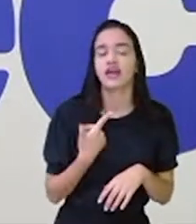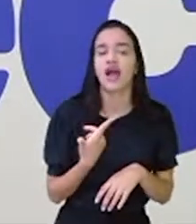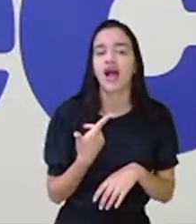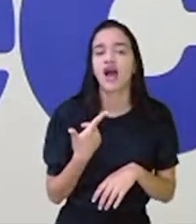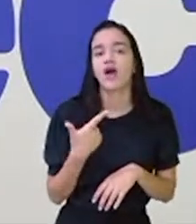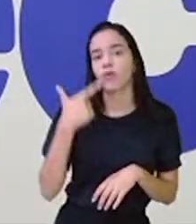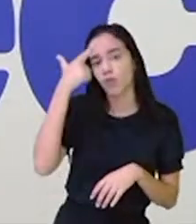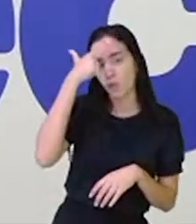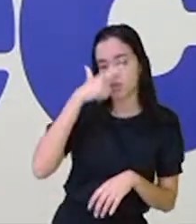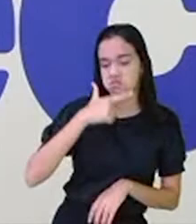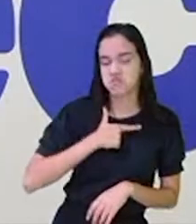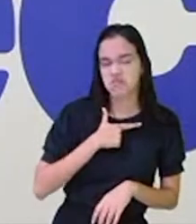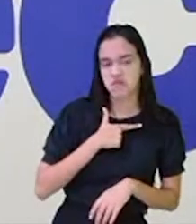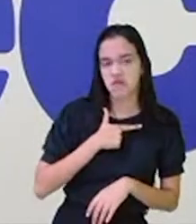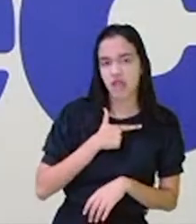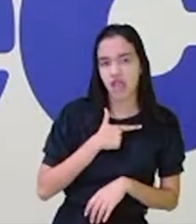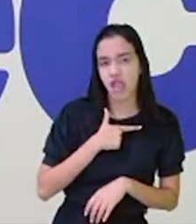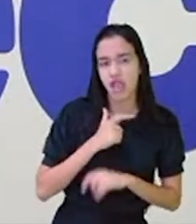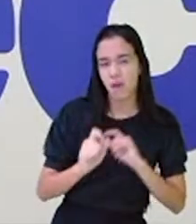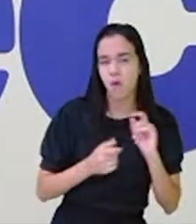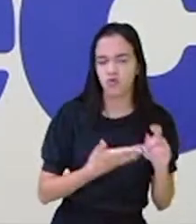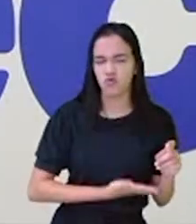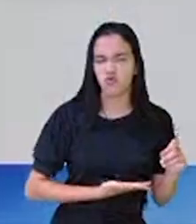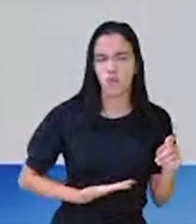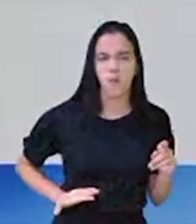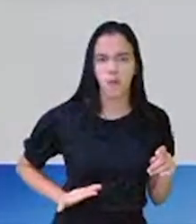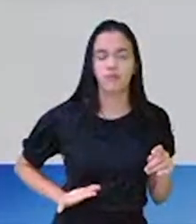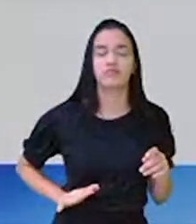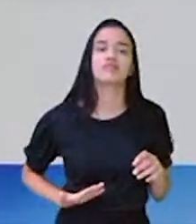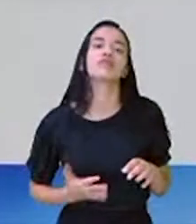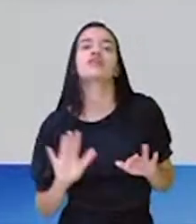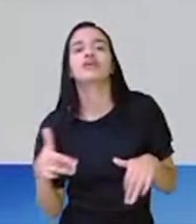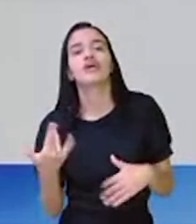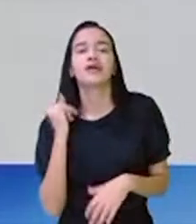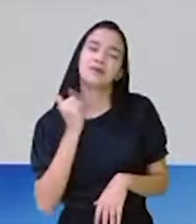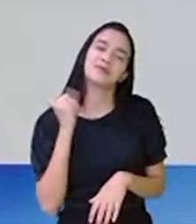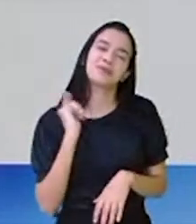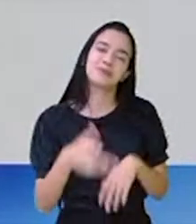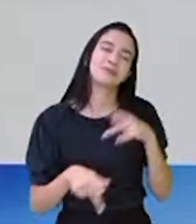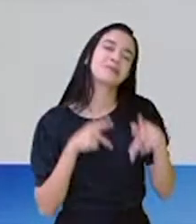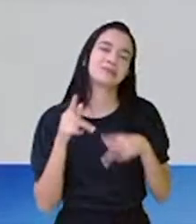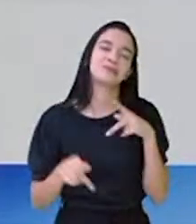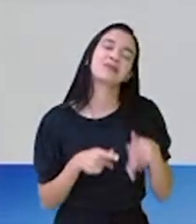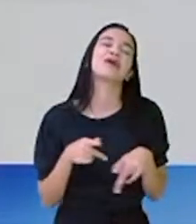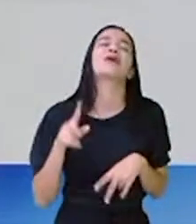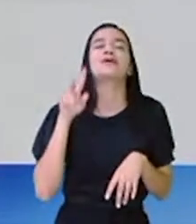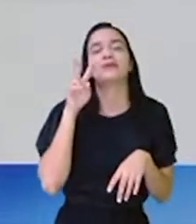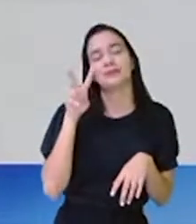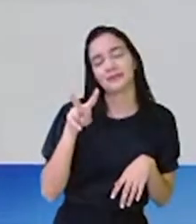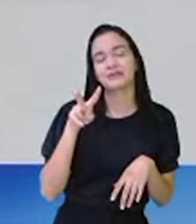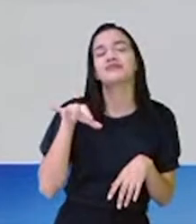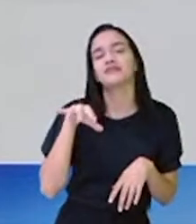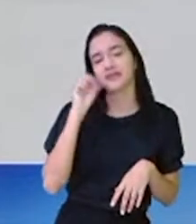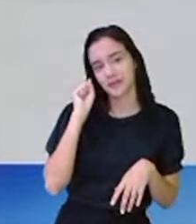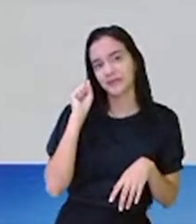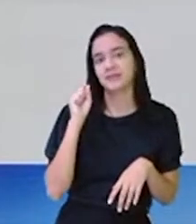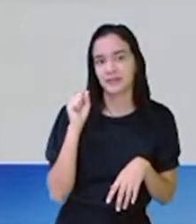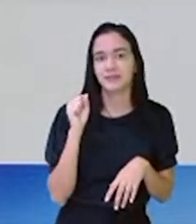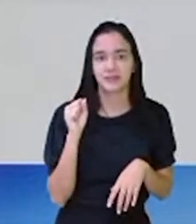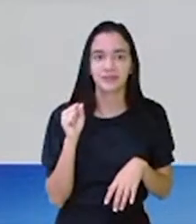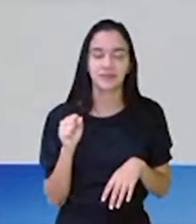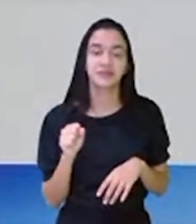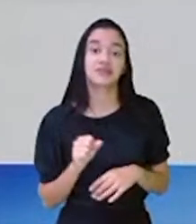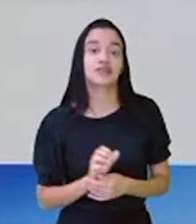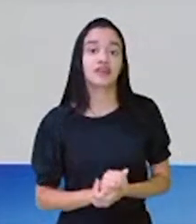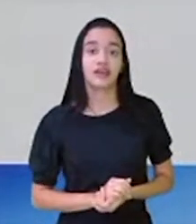fome. Esse é de Yasmin. É um ditado popular, sim, eu já escutei algumas vezes. Cara feia,